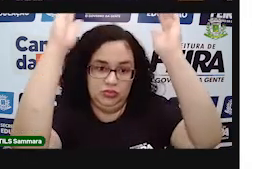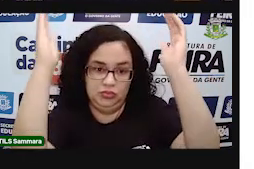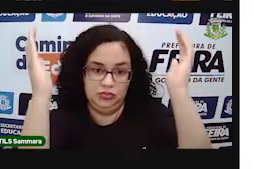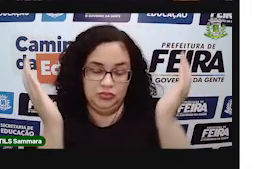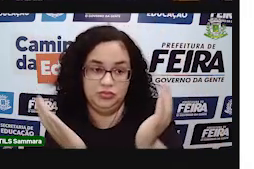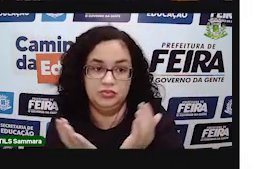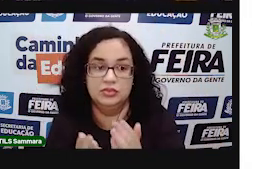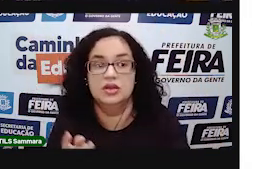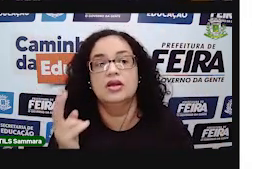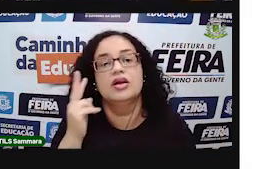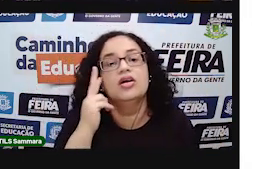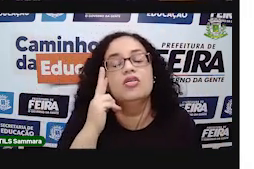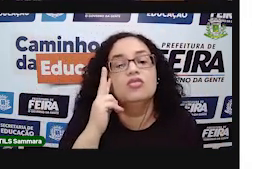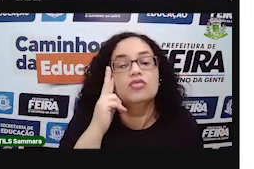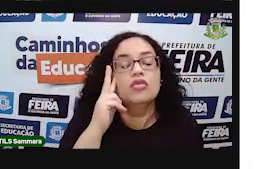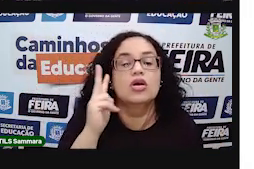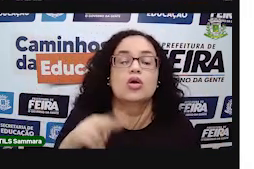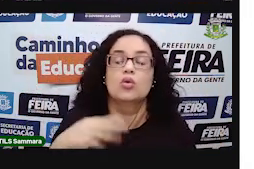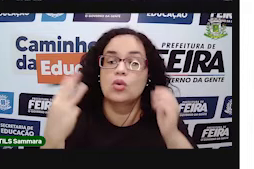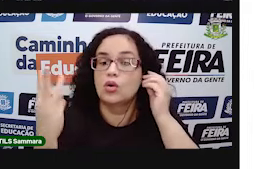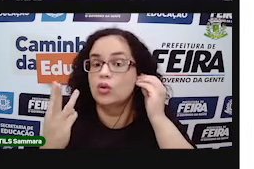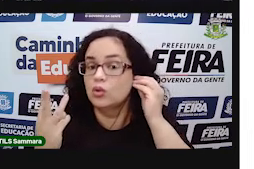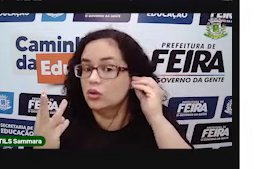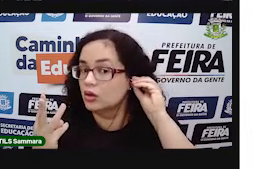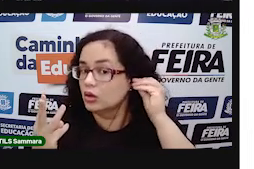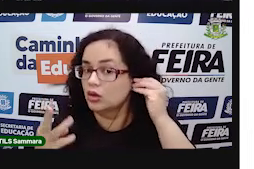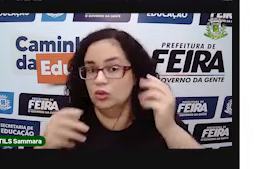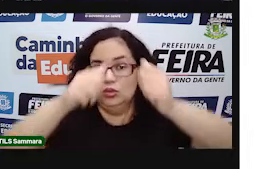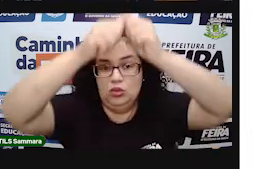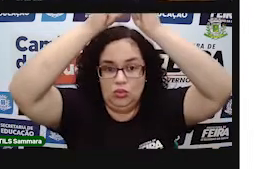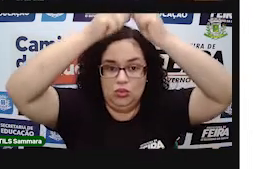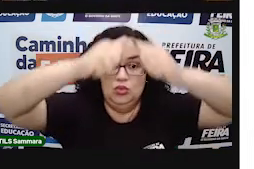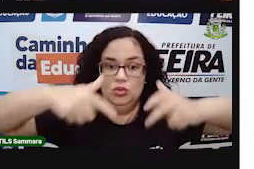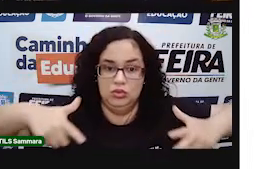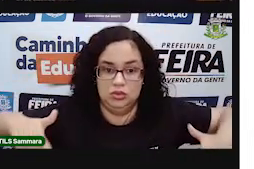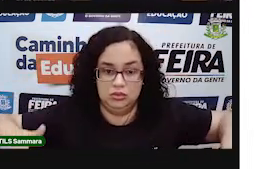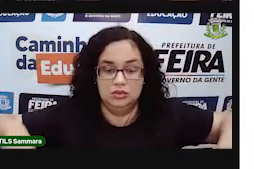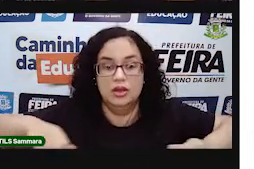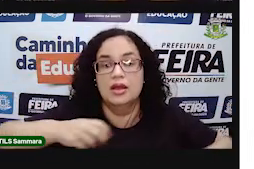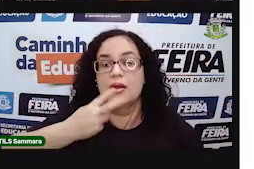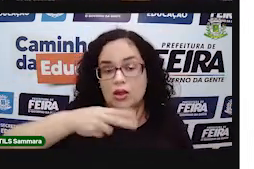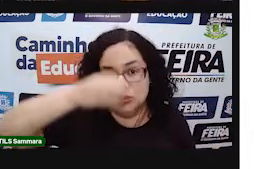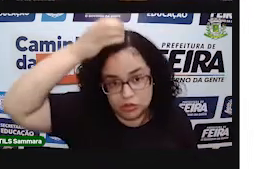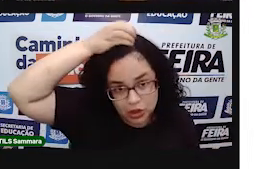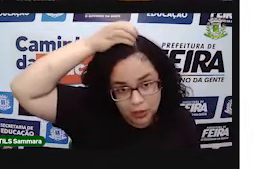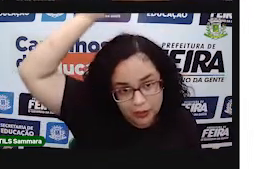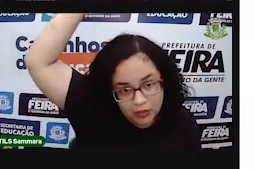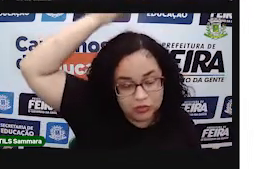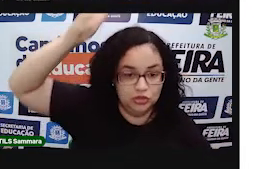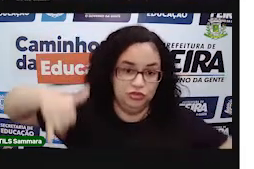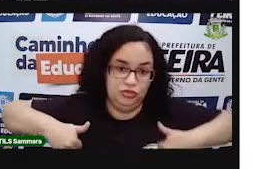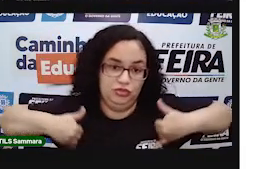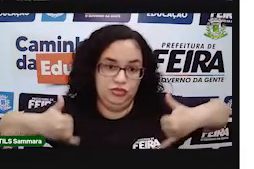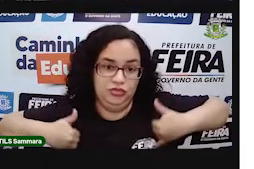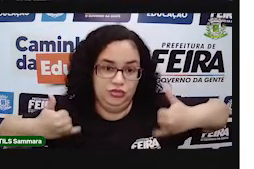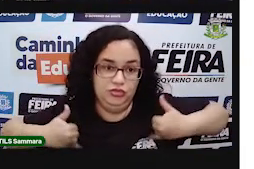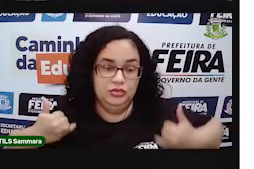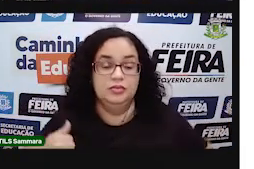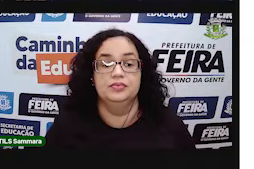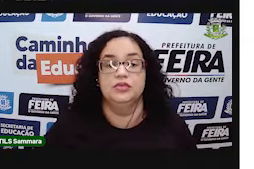E a gente viu quais são eles três. É o cone. O cone é aquele chapeuzinho de aniversário, tá bom?